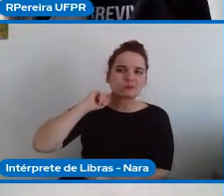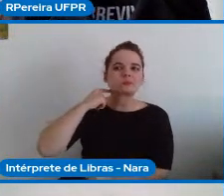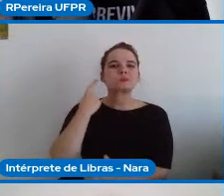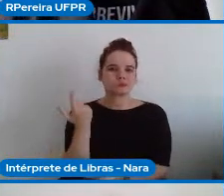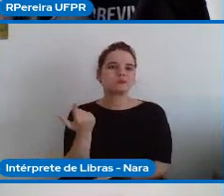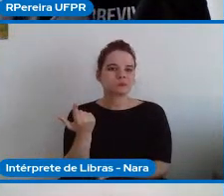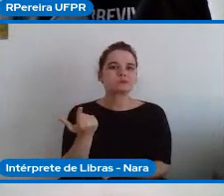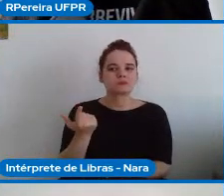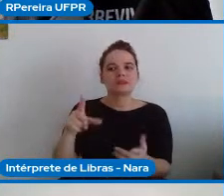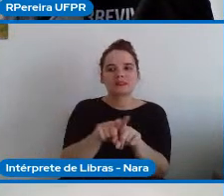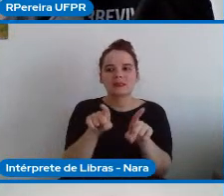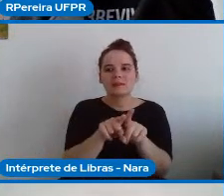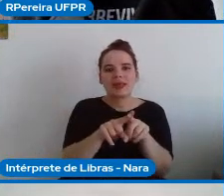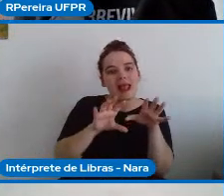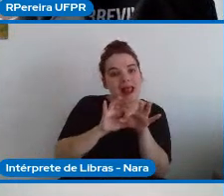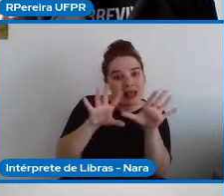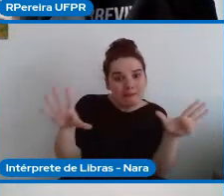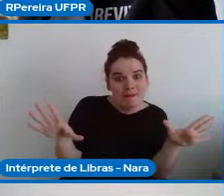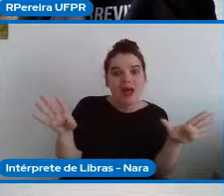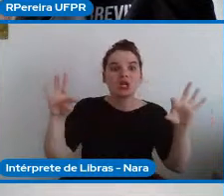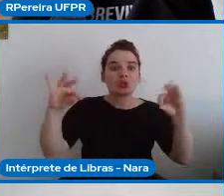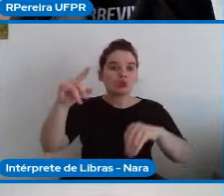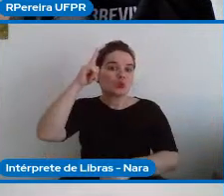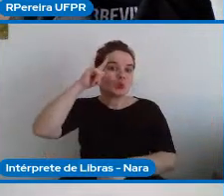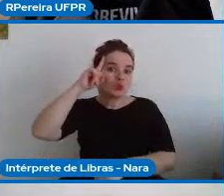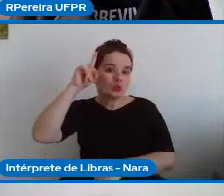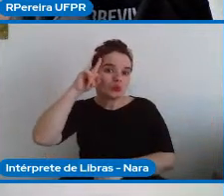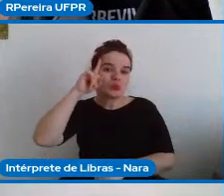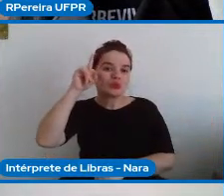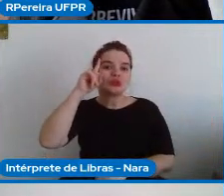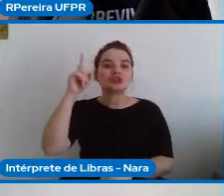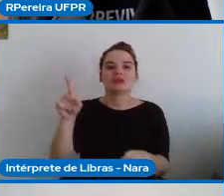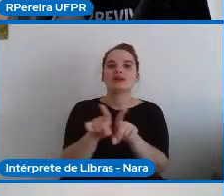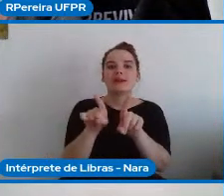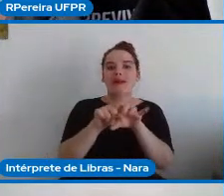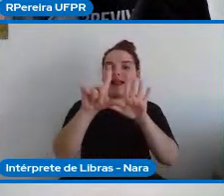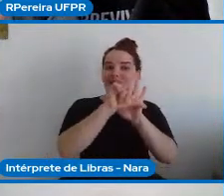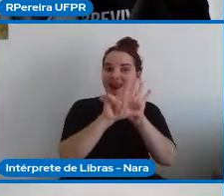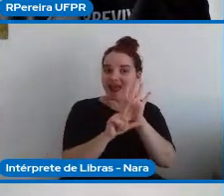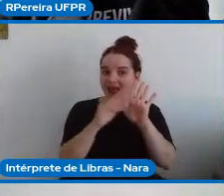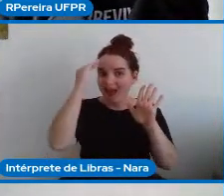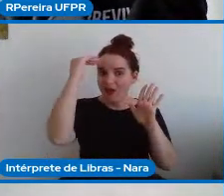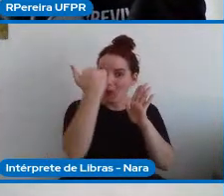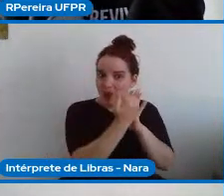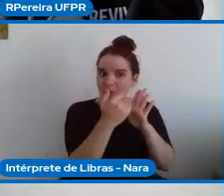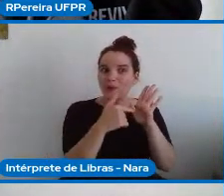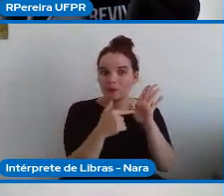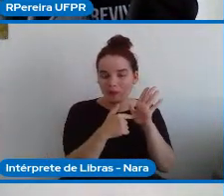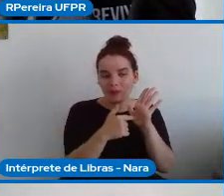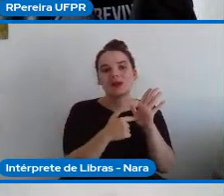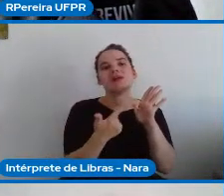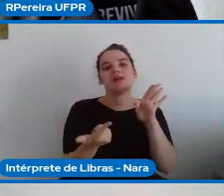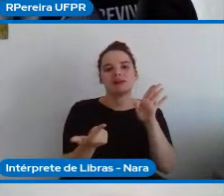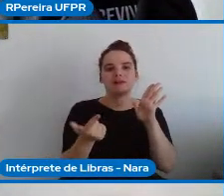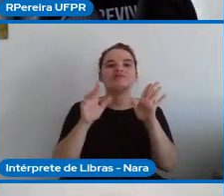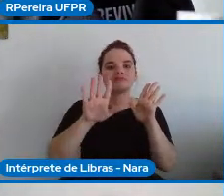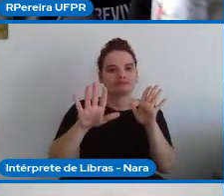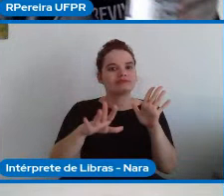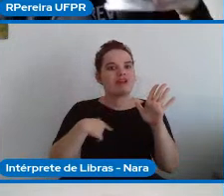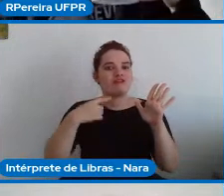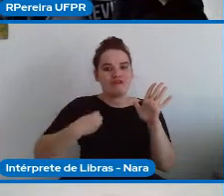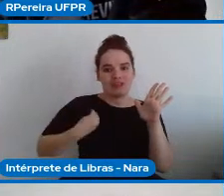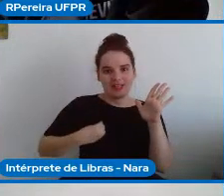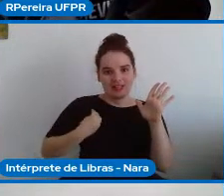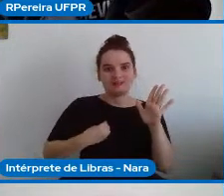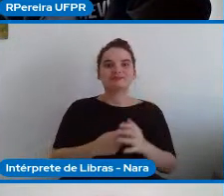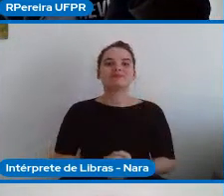automóveis liberam todos os dias, as questões legais que tentam regulamentar a nossa vida.